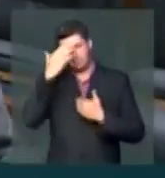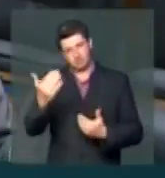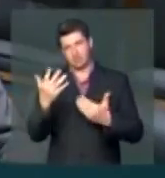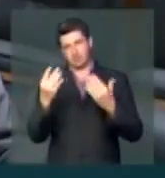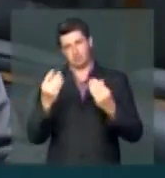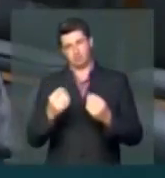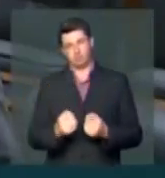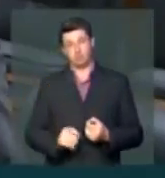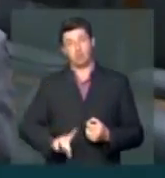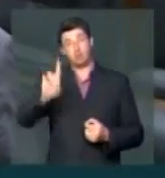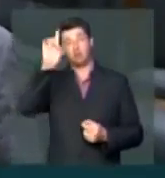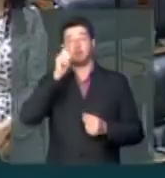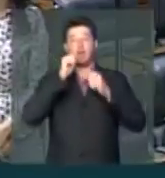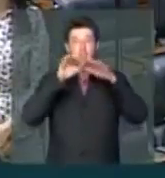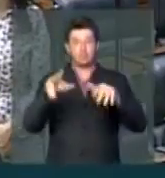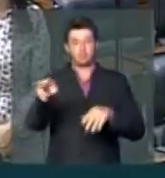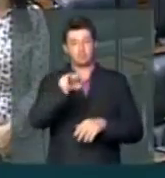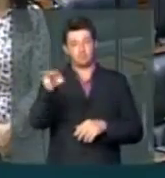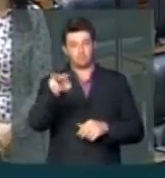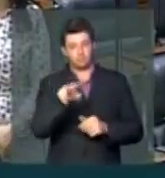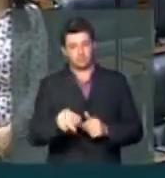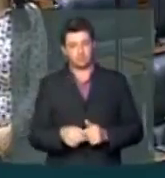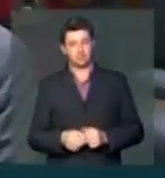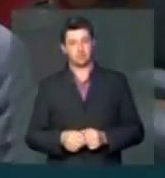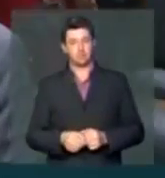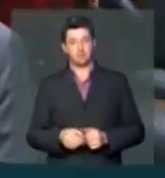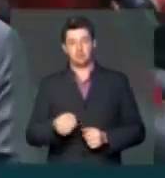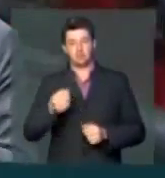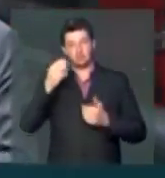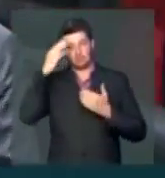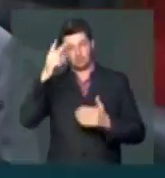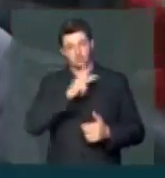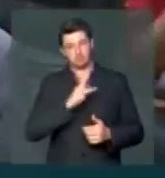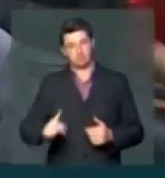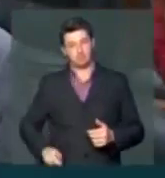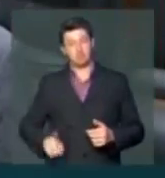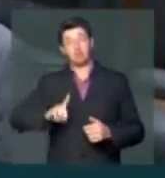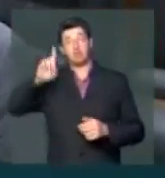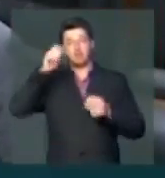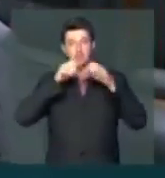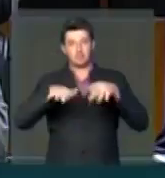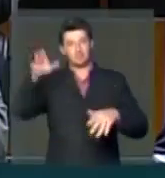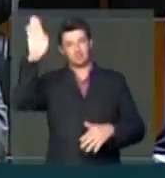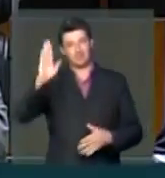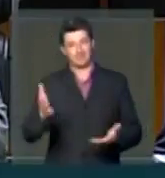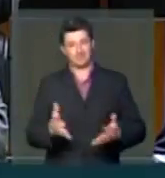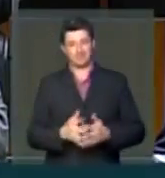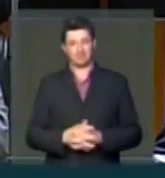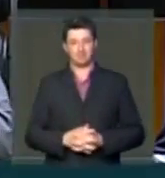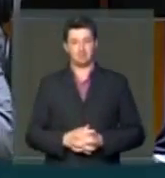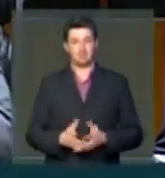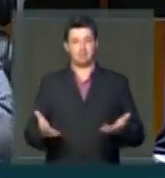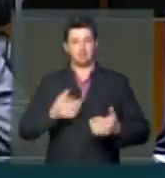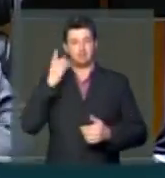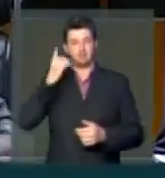obrigado. Que Deus abençoe vocês. Senhor Presidente, muito obrigado. Que Deus abençoe o Brasil. Deputado Adil Benz.